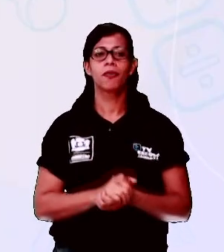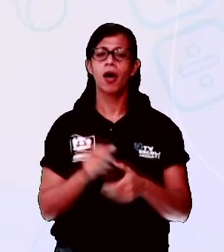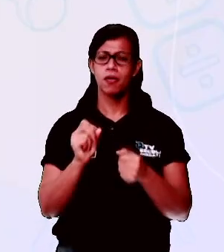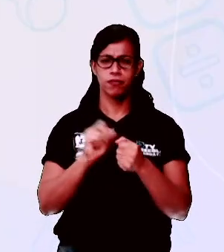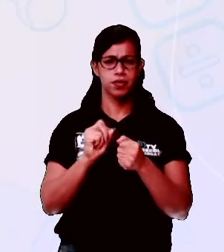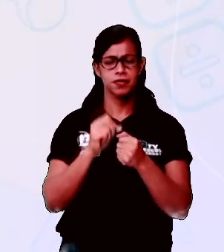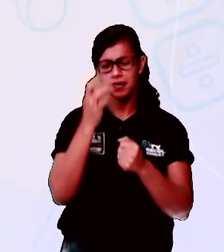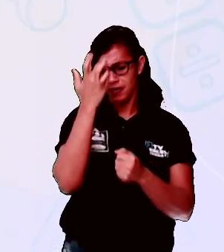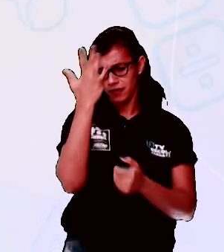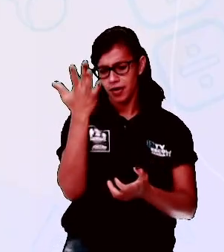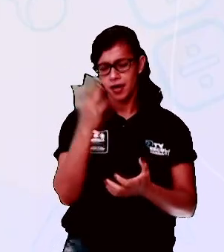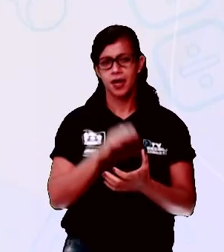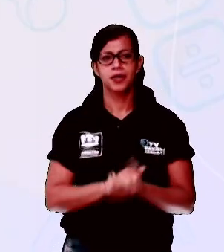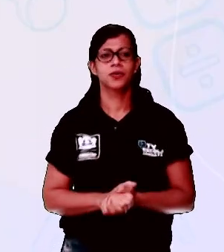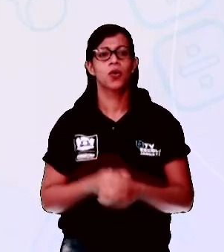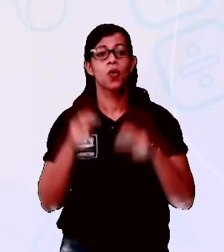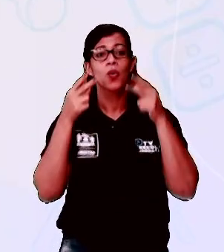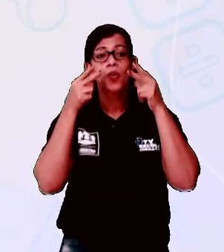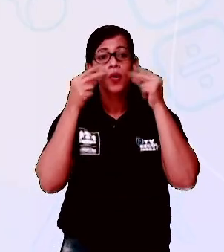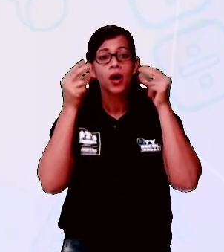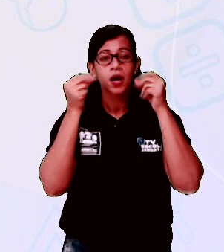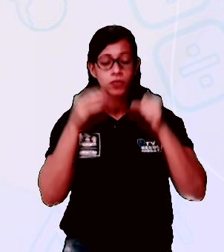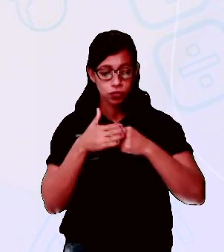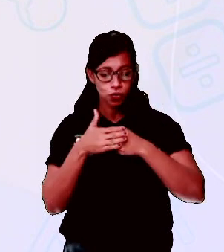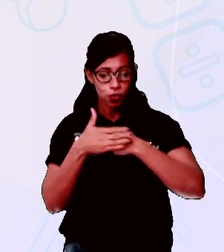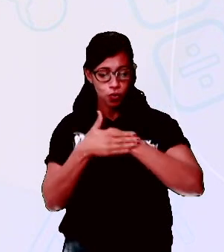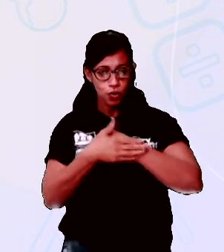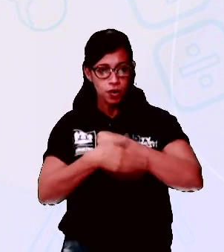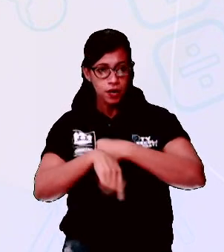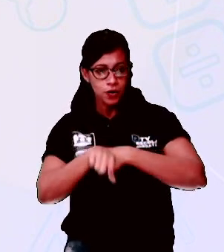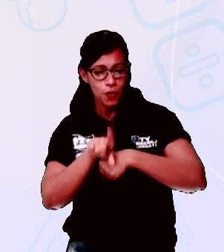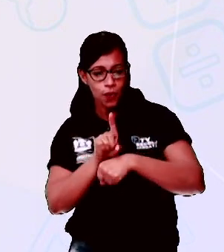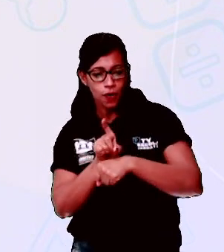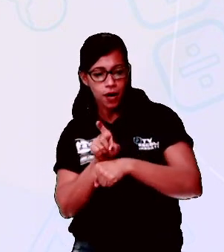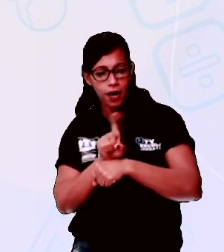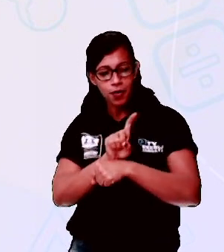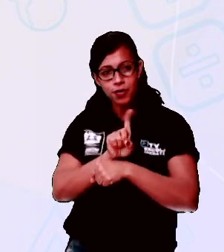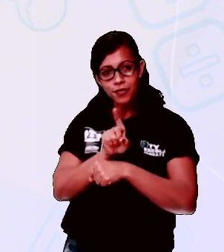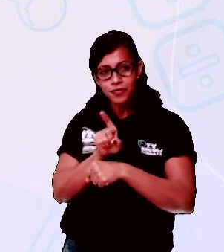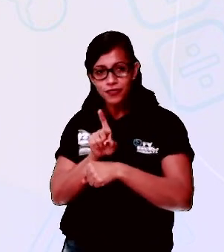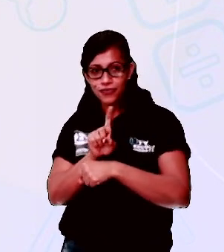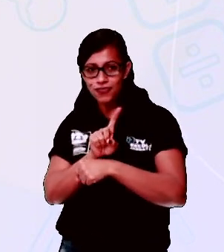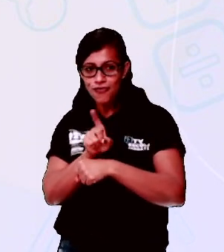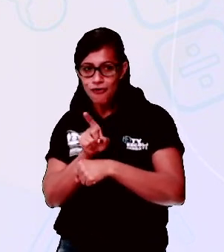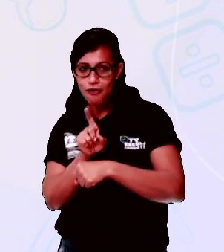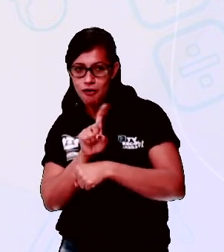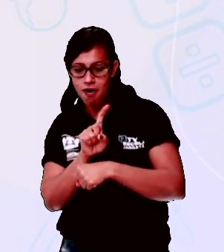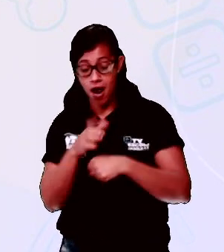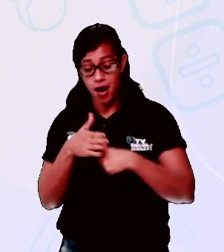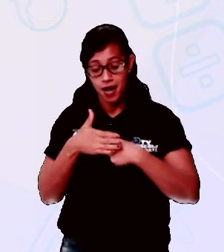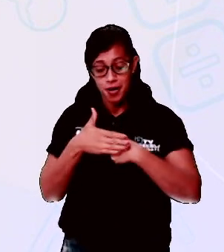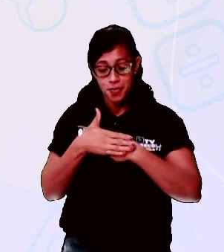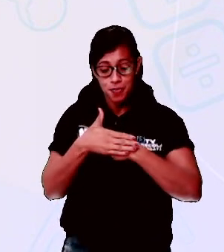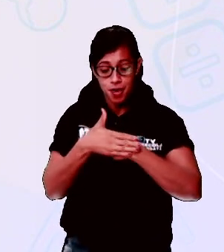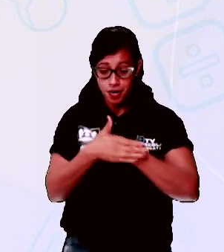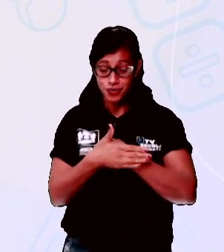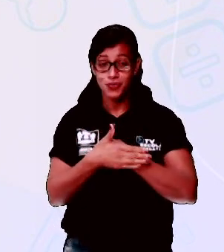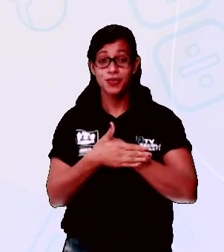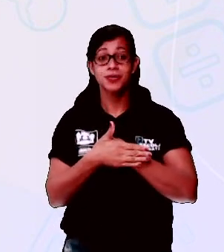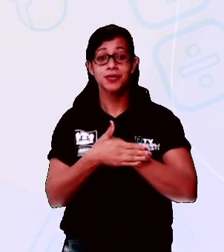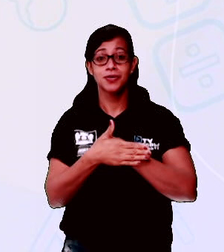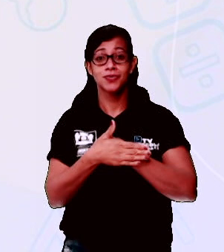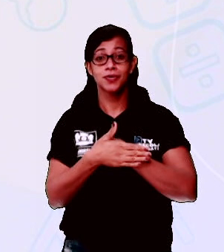Gato escondido com rabo de fora está mais escondido que rabo escondido com gato de fora.